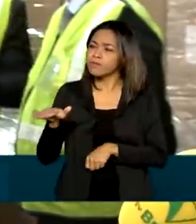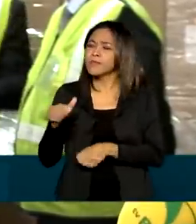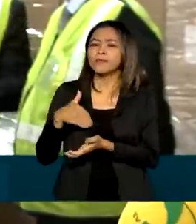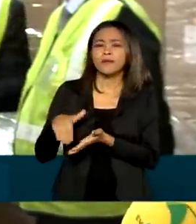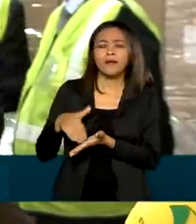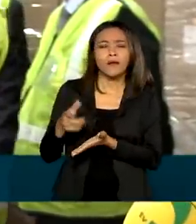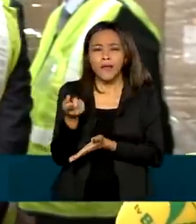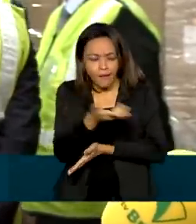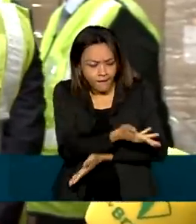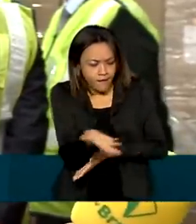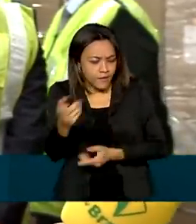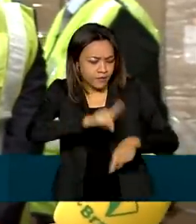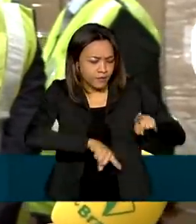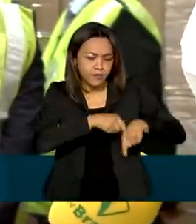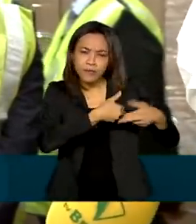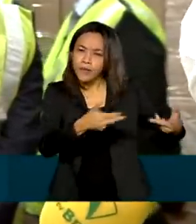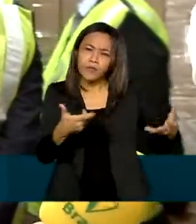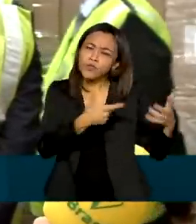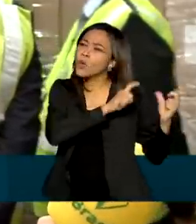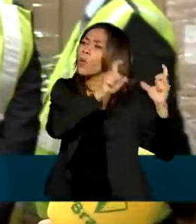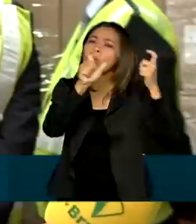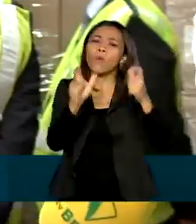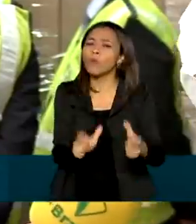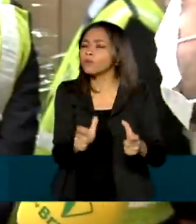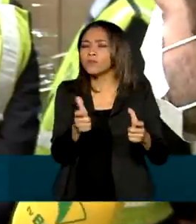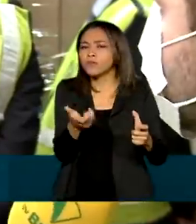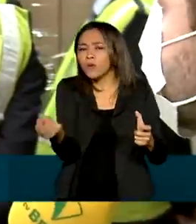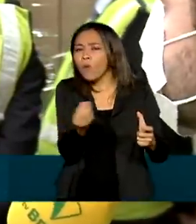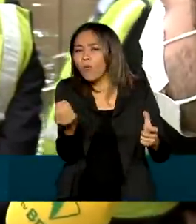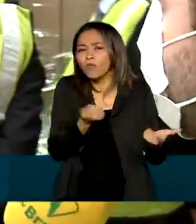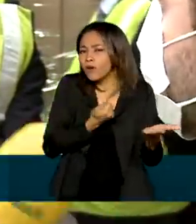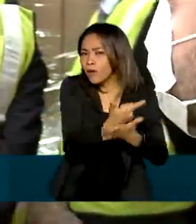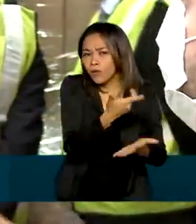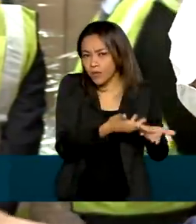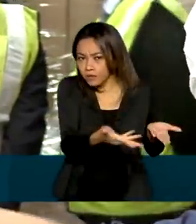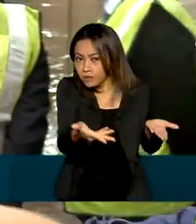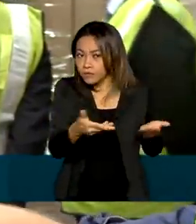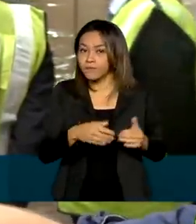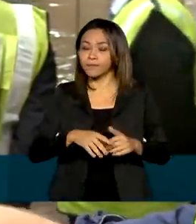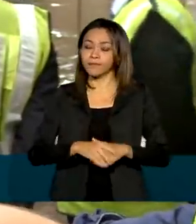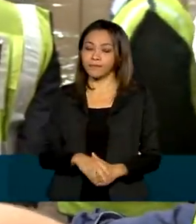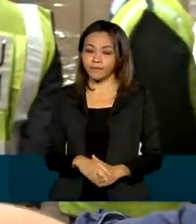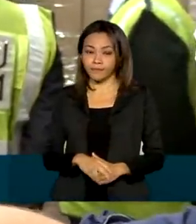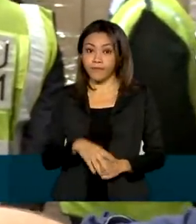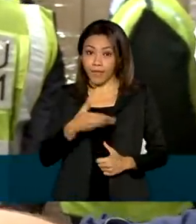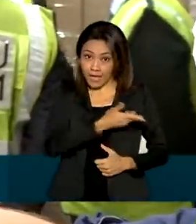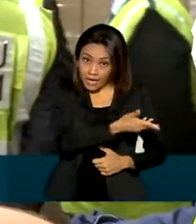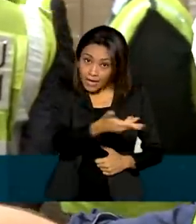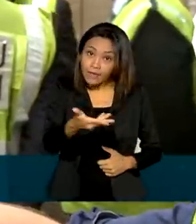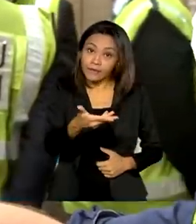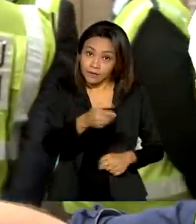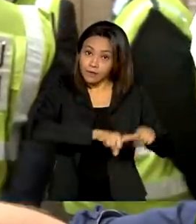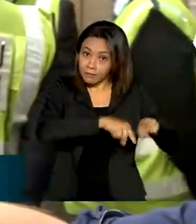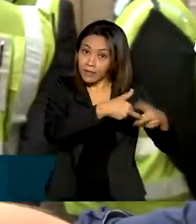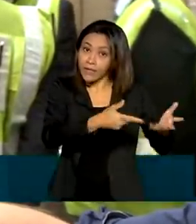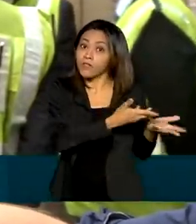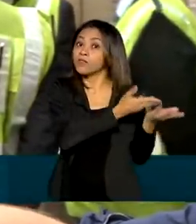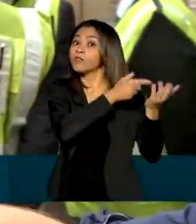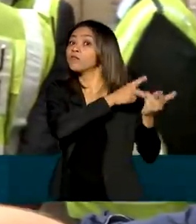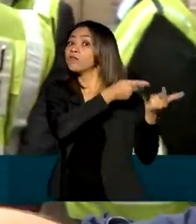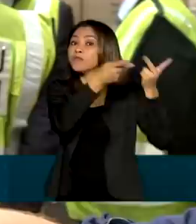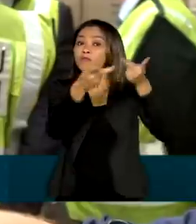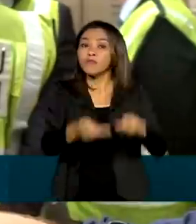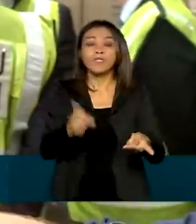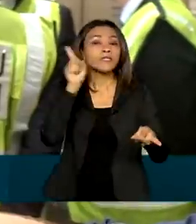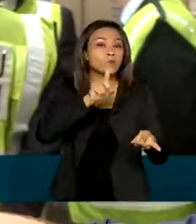esses equipamentos, eles vieram de onde? Como que foi a aquisição desses equipamentos? Eles vieram dos Estados Unidos